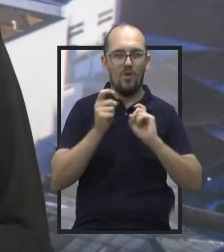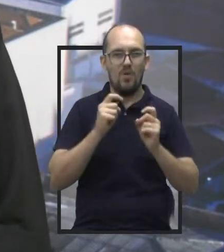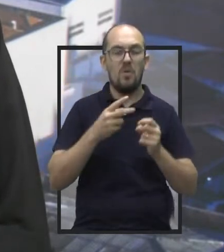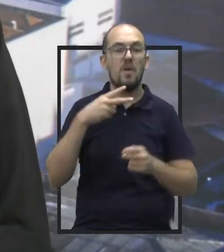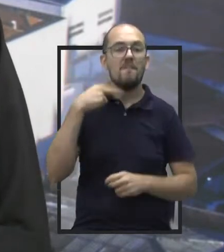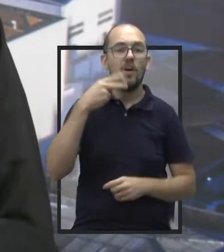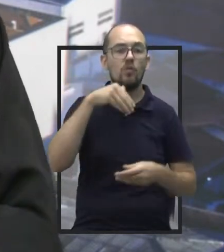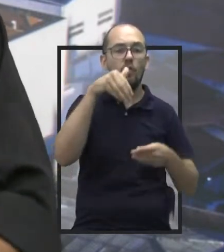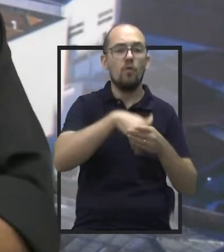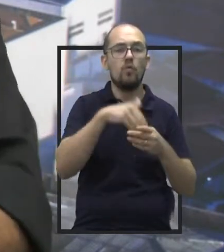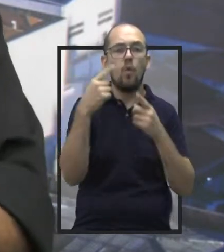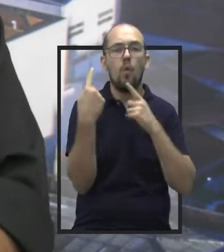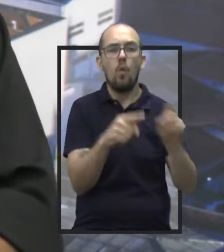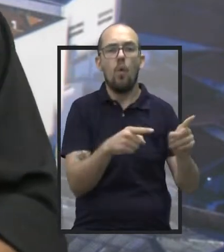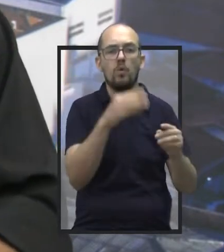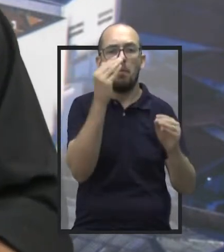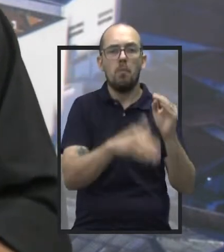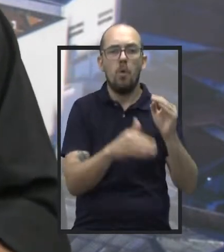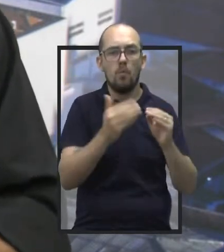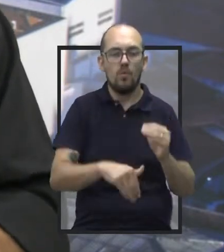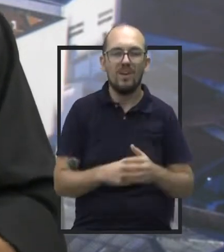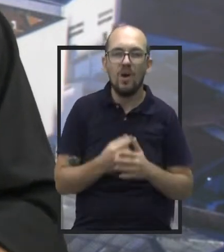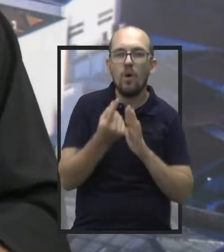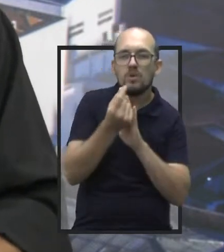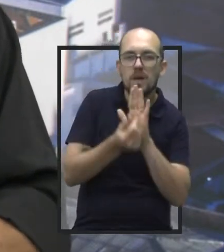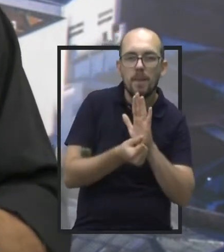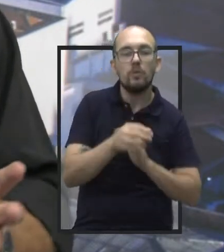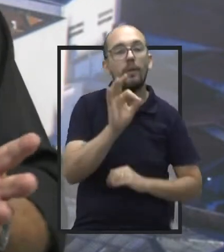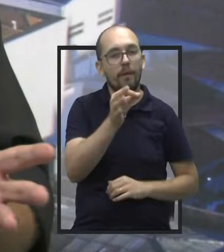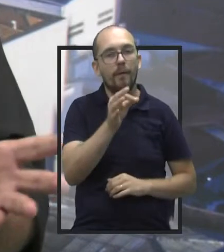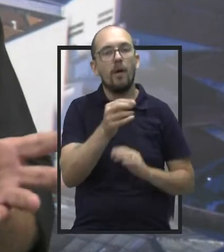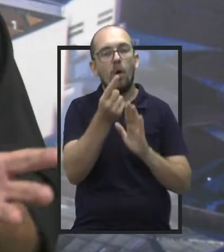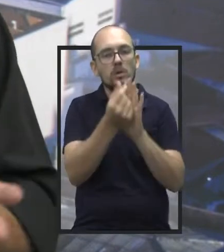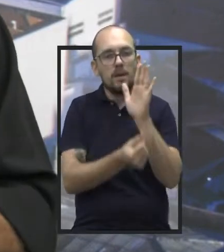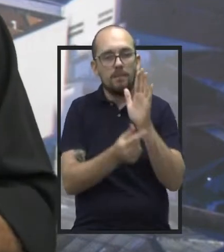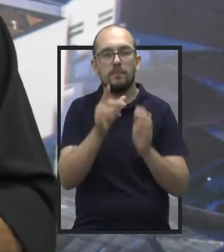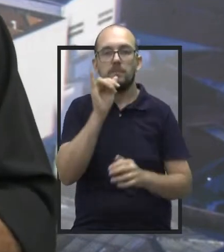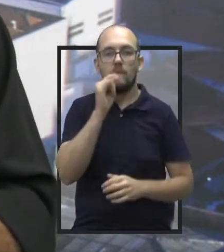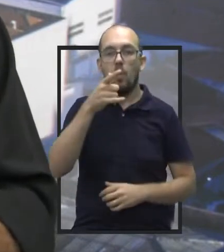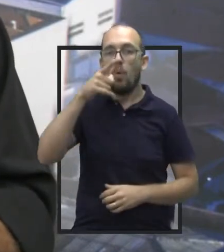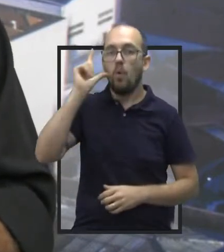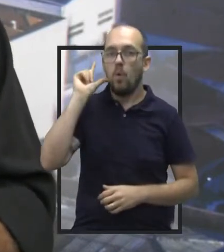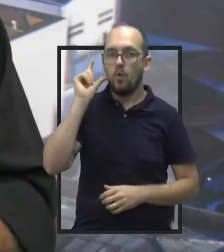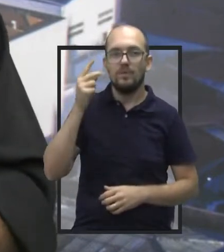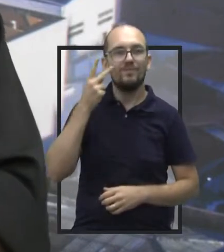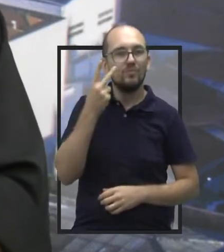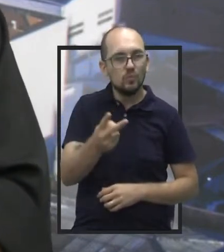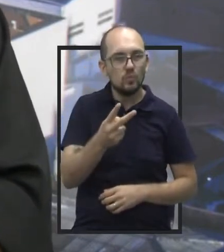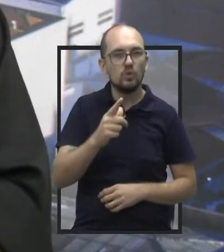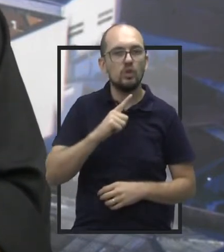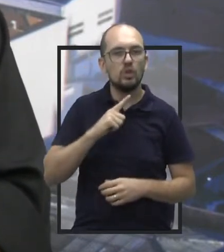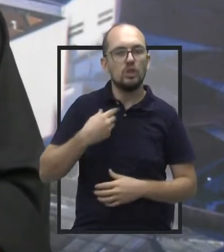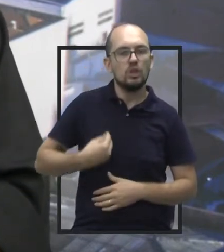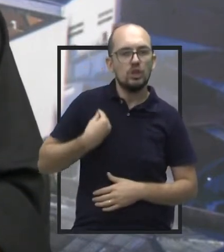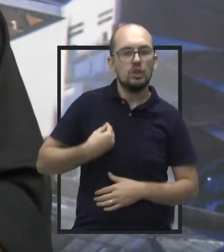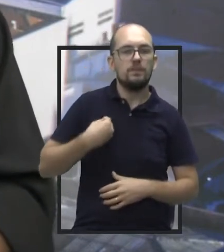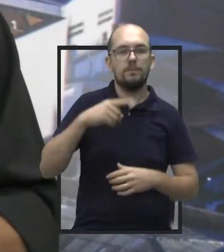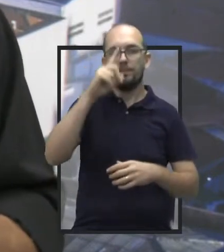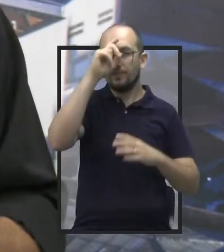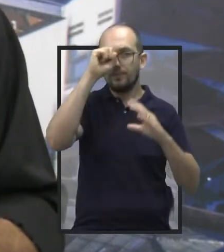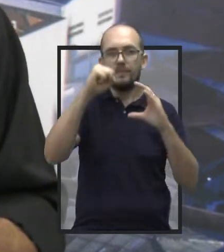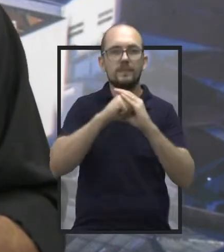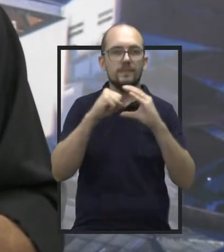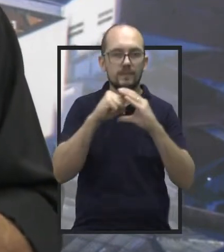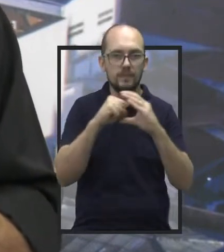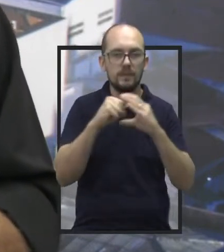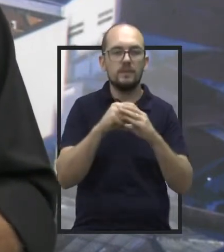votaram contra a emenda. ontem você acompanhou que esteve aqui a Santa Casa e